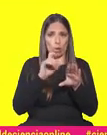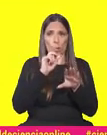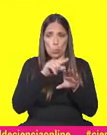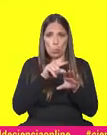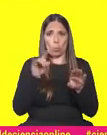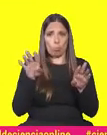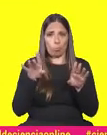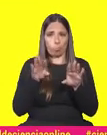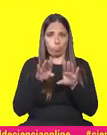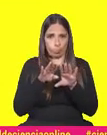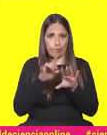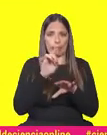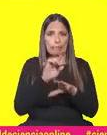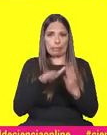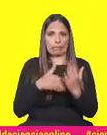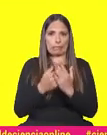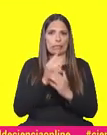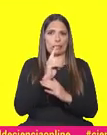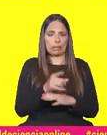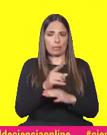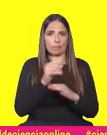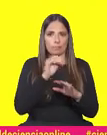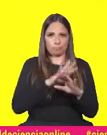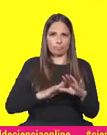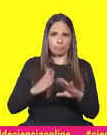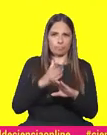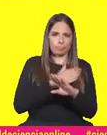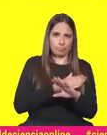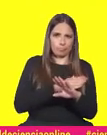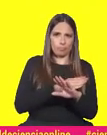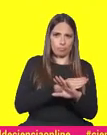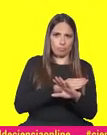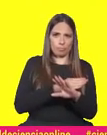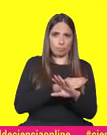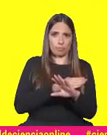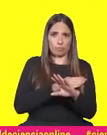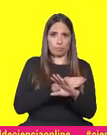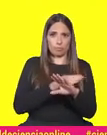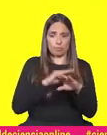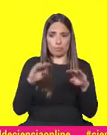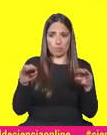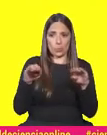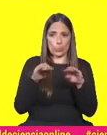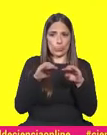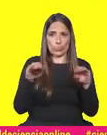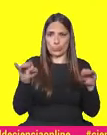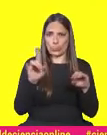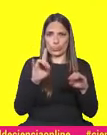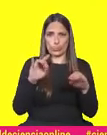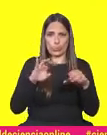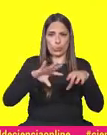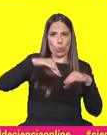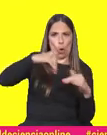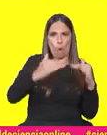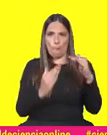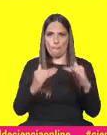placas, o que vai acontecer é que as camadas que estavam horizontais vão deixar de estar horizontais, começam a ser dobradas